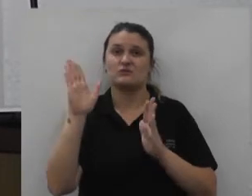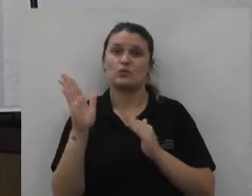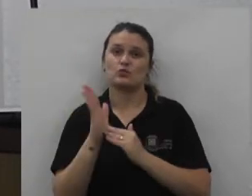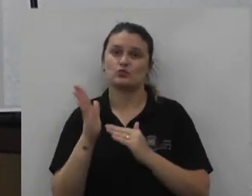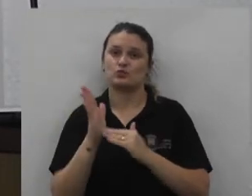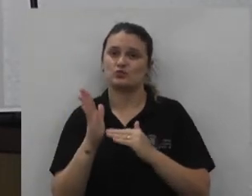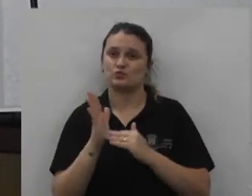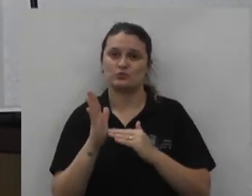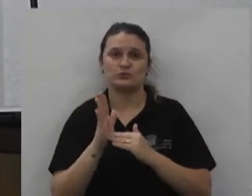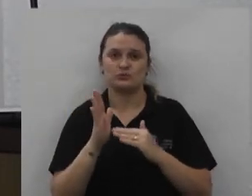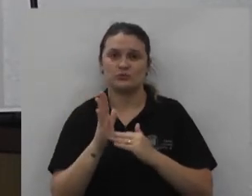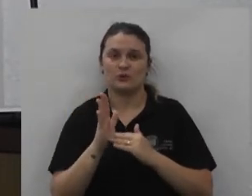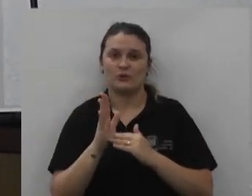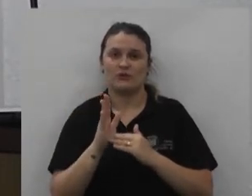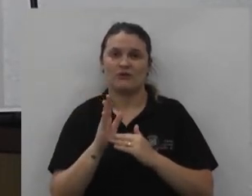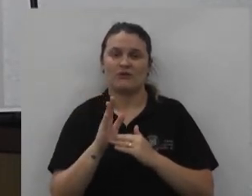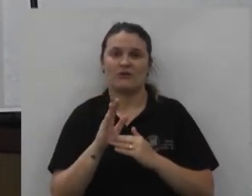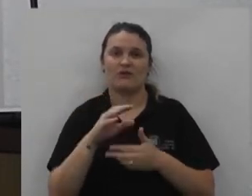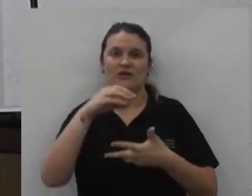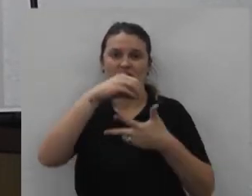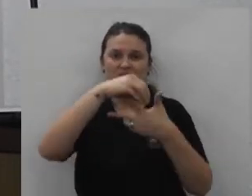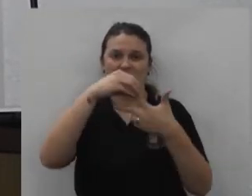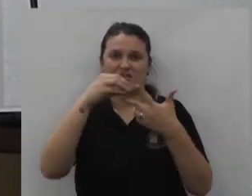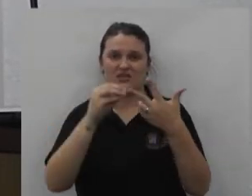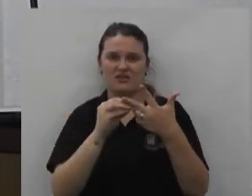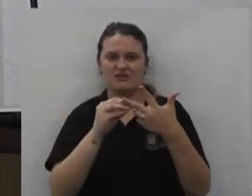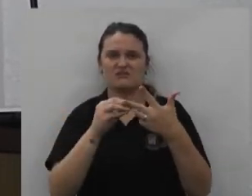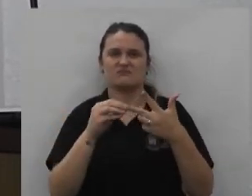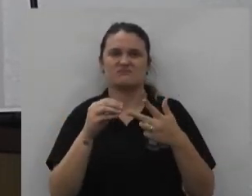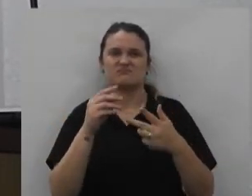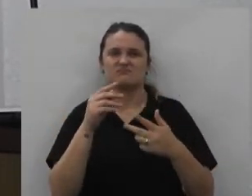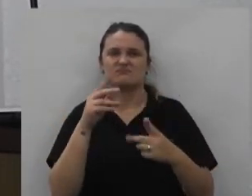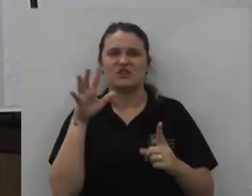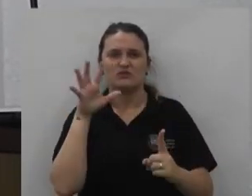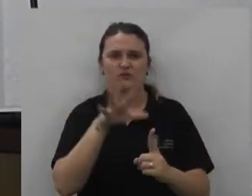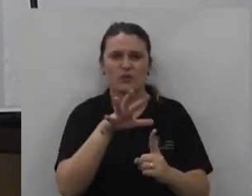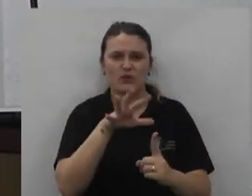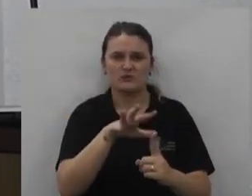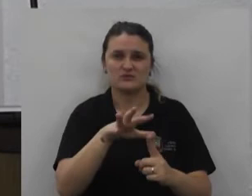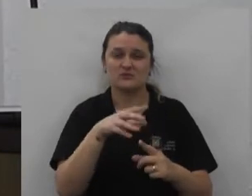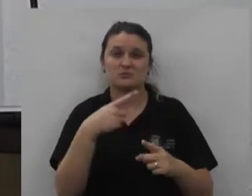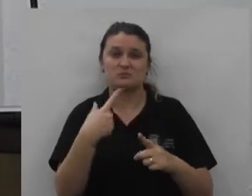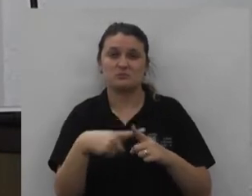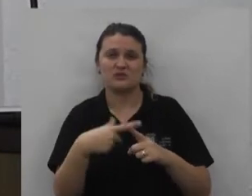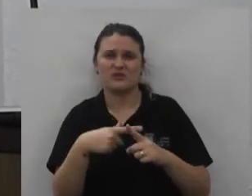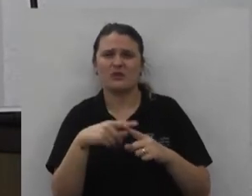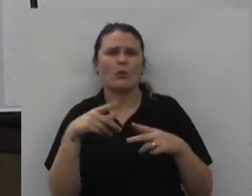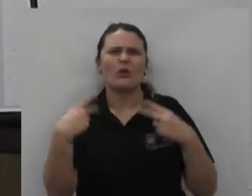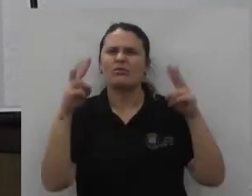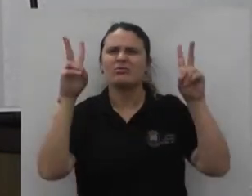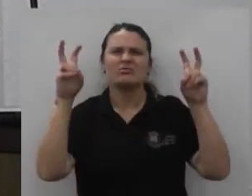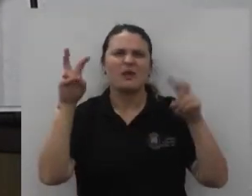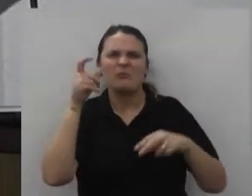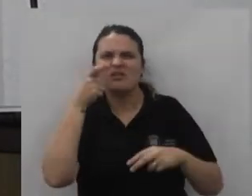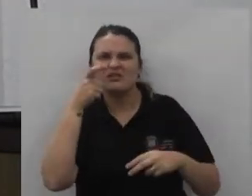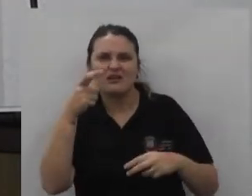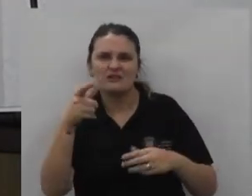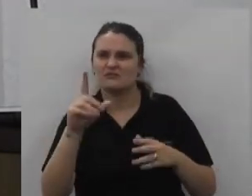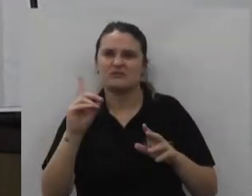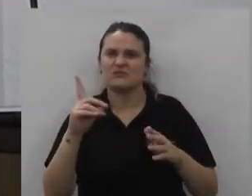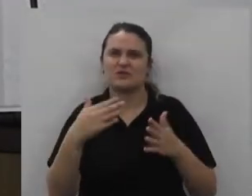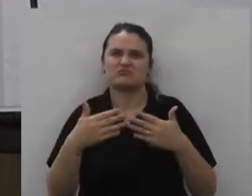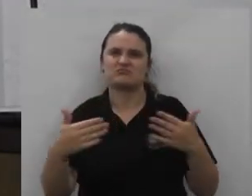sido o último Enem contaminado que tanto tema interessante sem